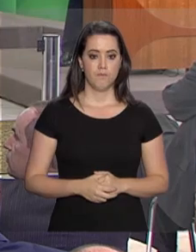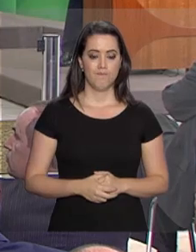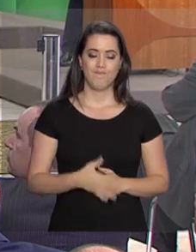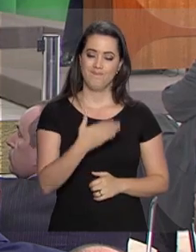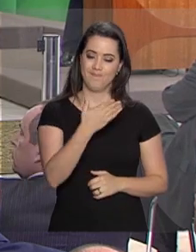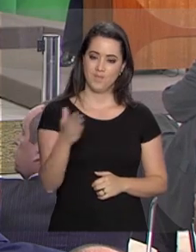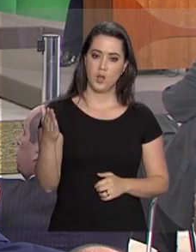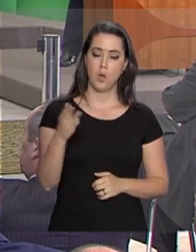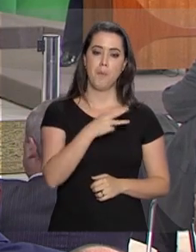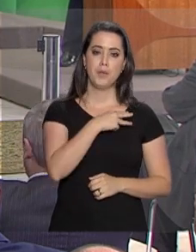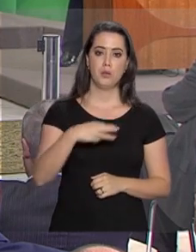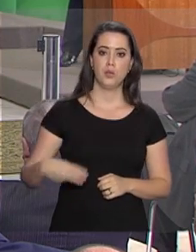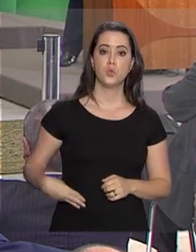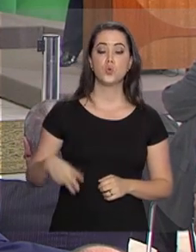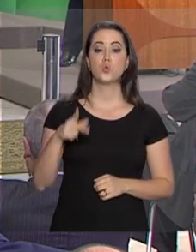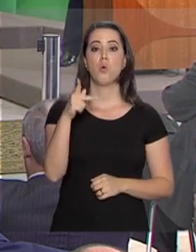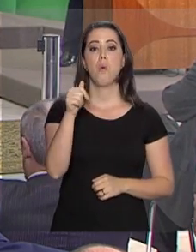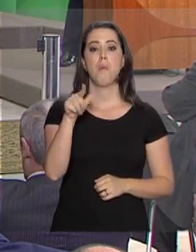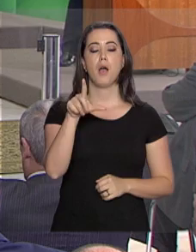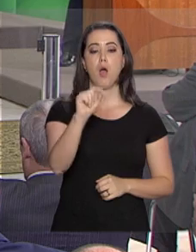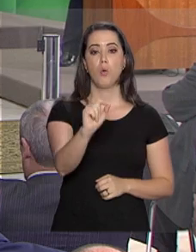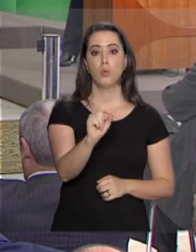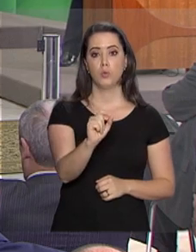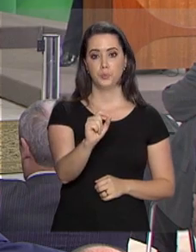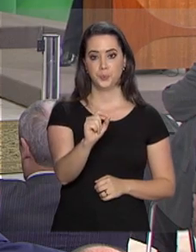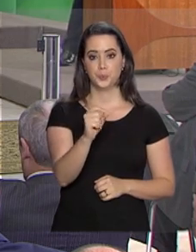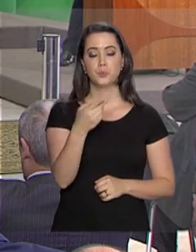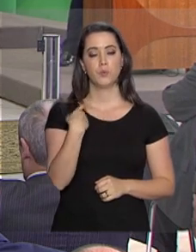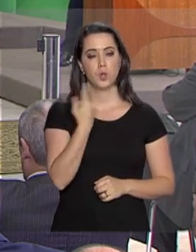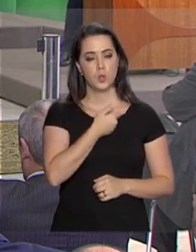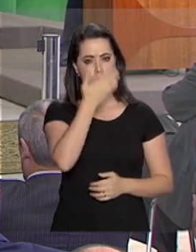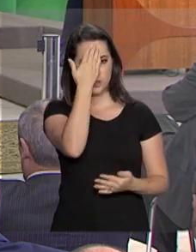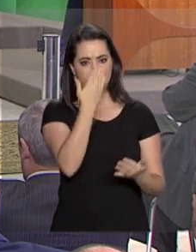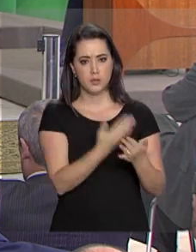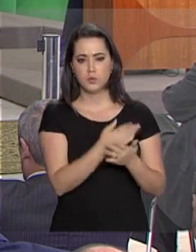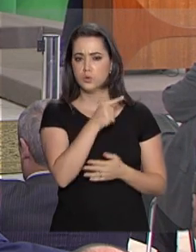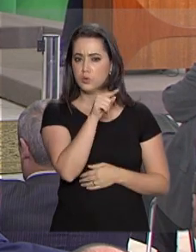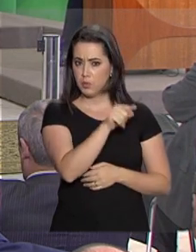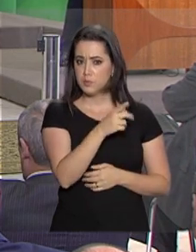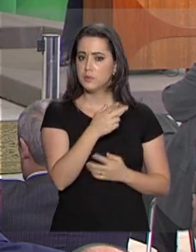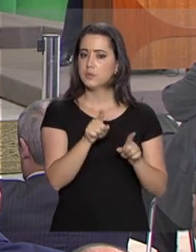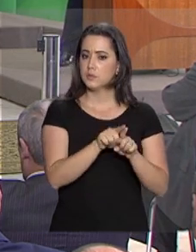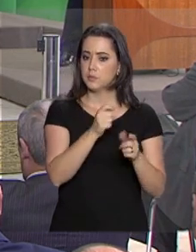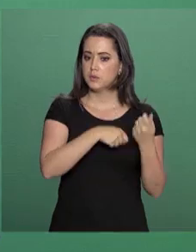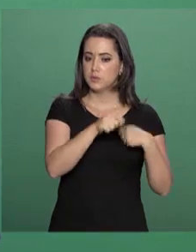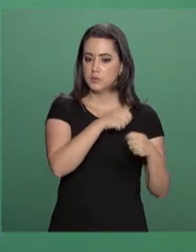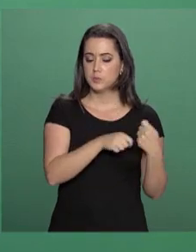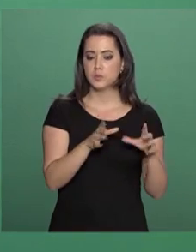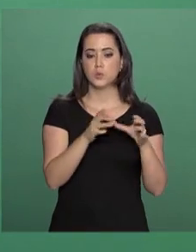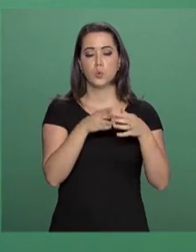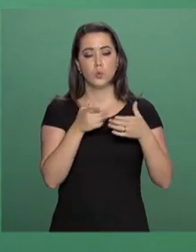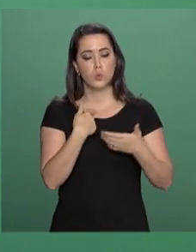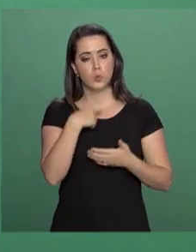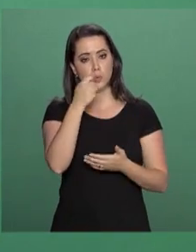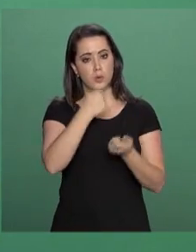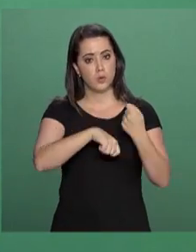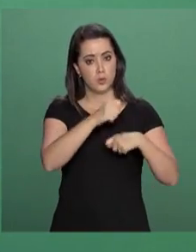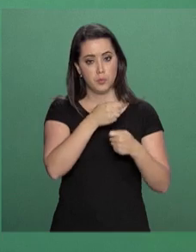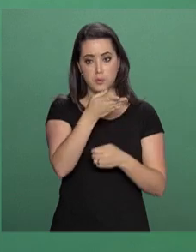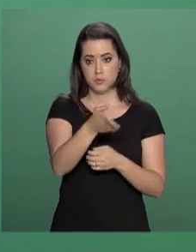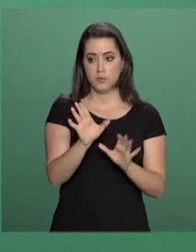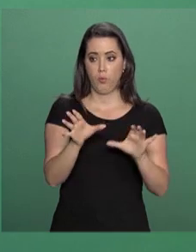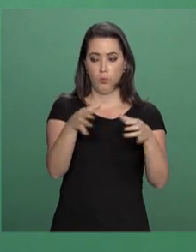Excelentíssimo senhor ministro Paulo Guedes, confiamos no senhor e na sua equipe econômica, na equipe econômica pelo senhor